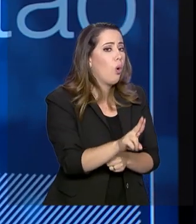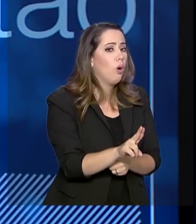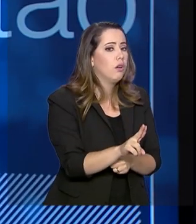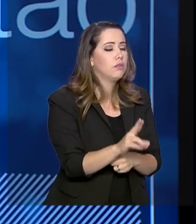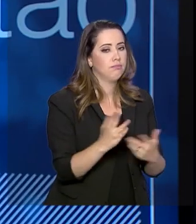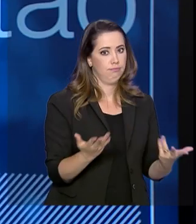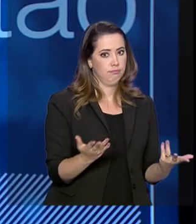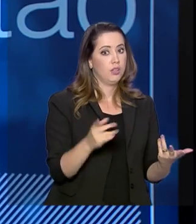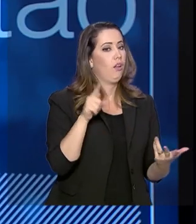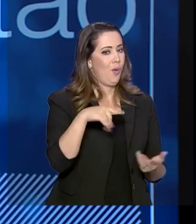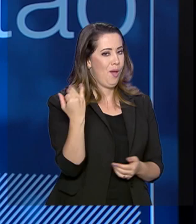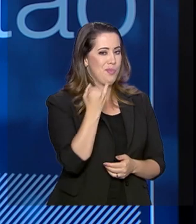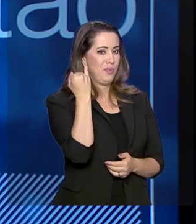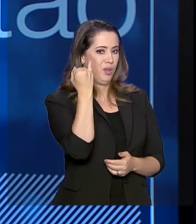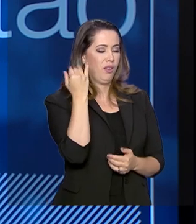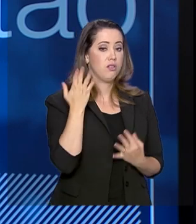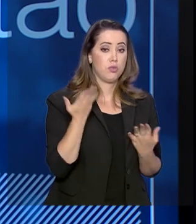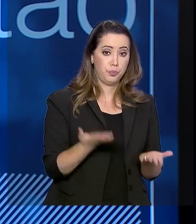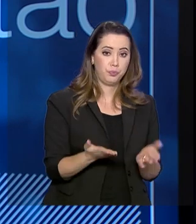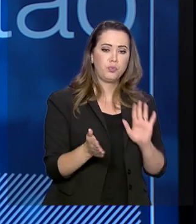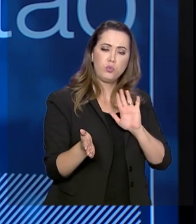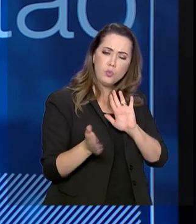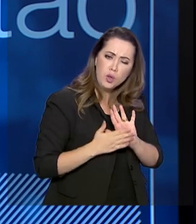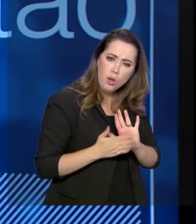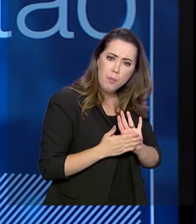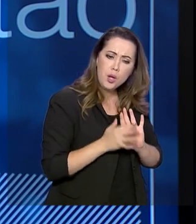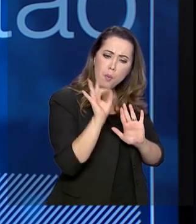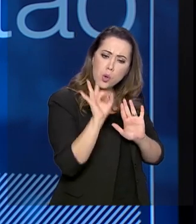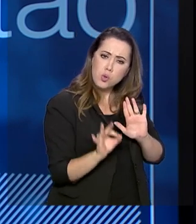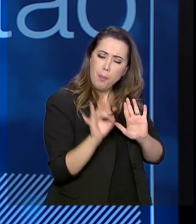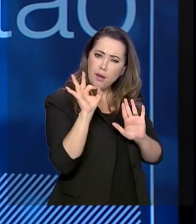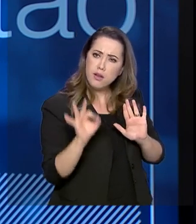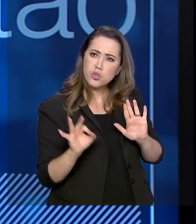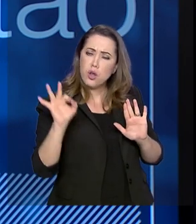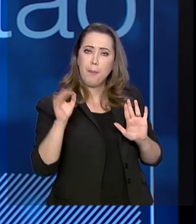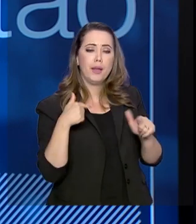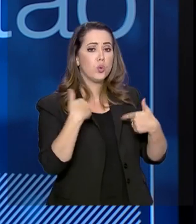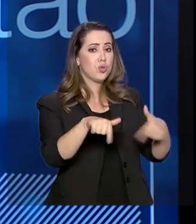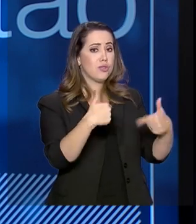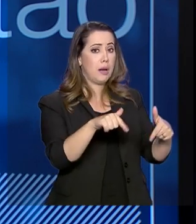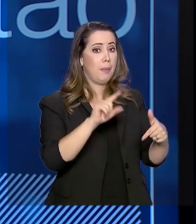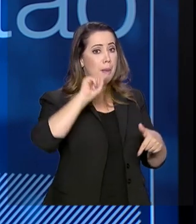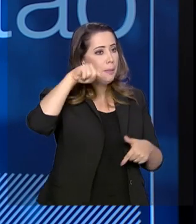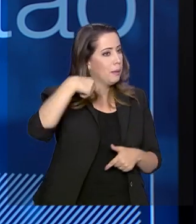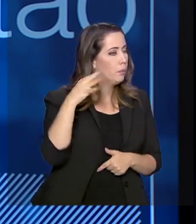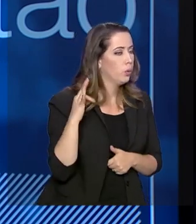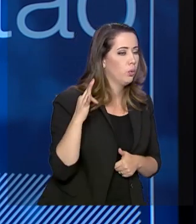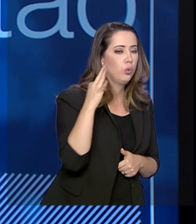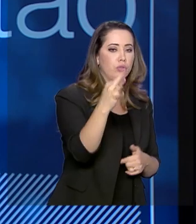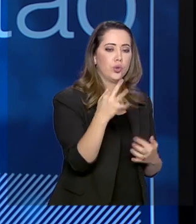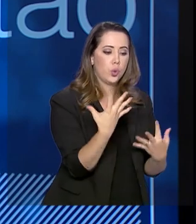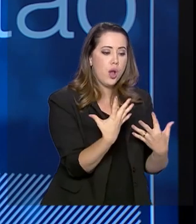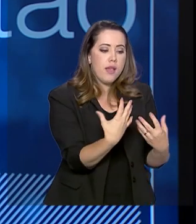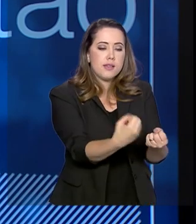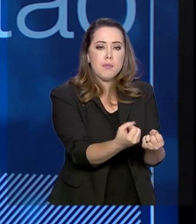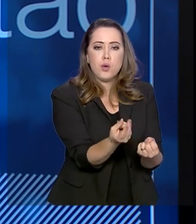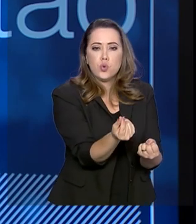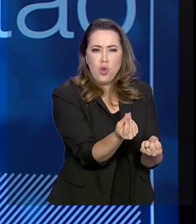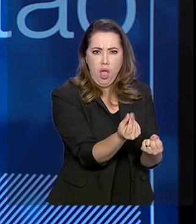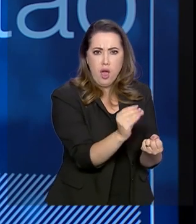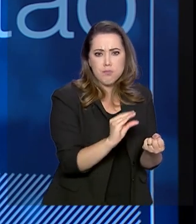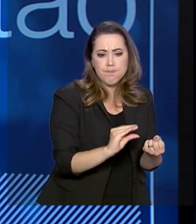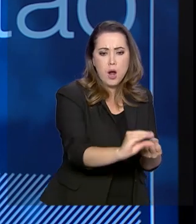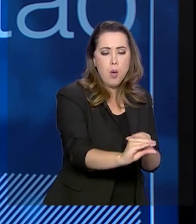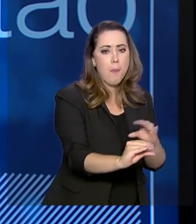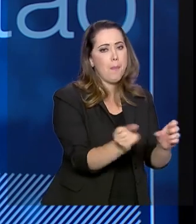desde a proposta de um plano de trabalho para eventualmente receber o recurso para uma obra ou para a compra de um